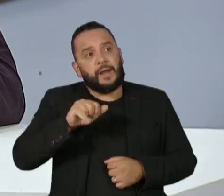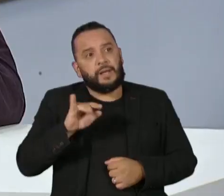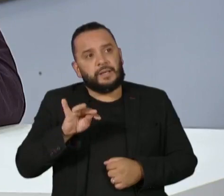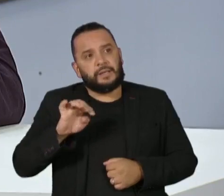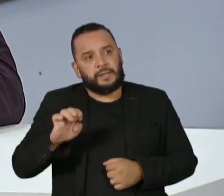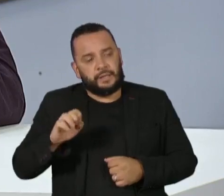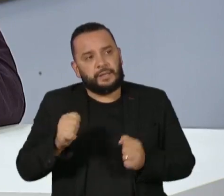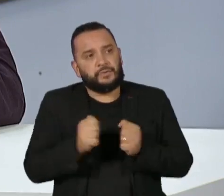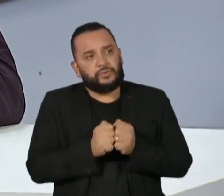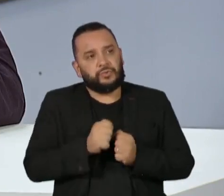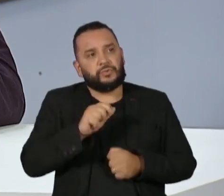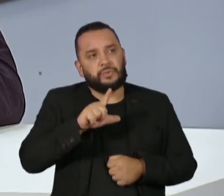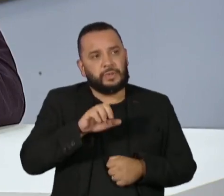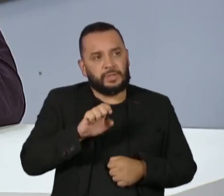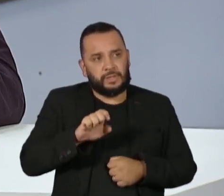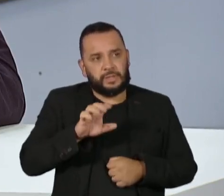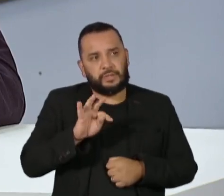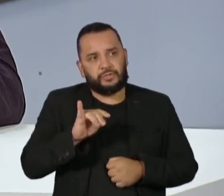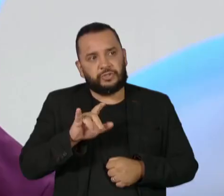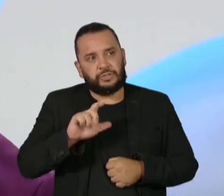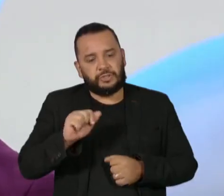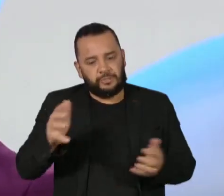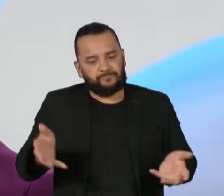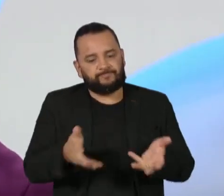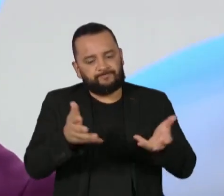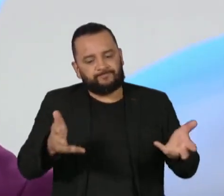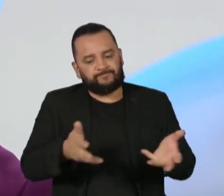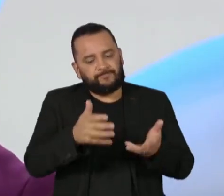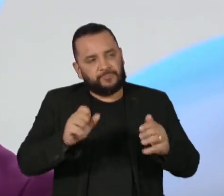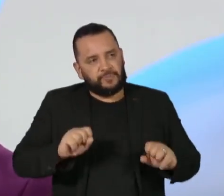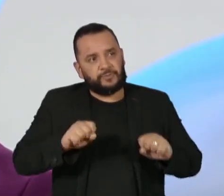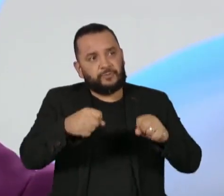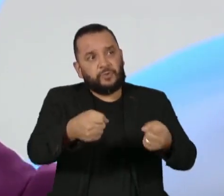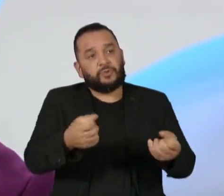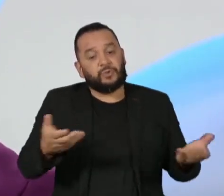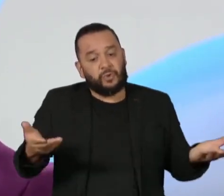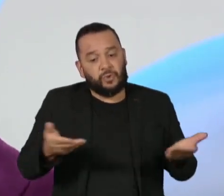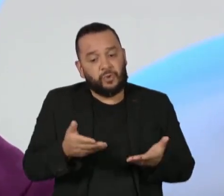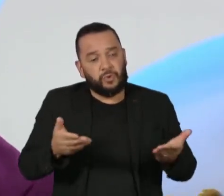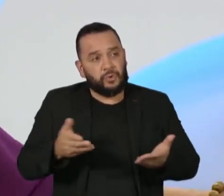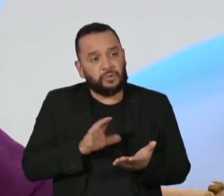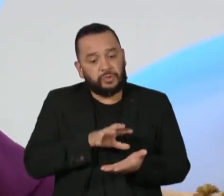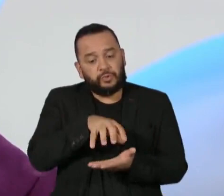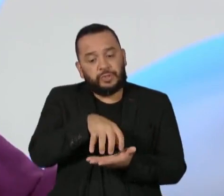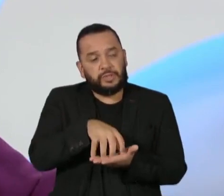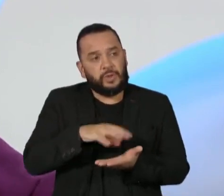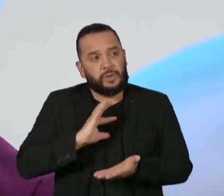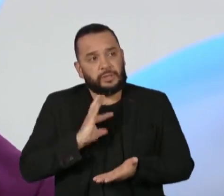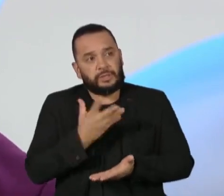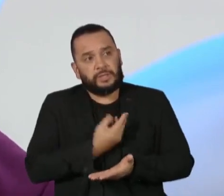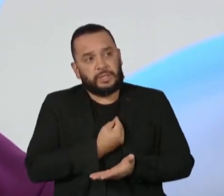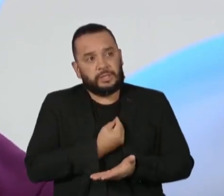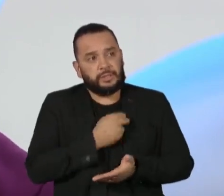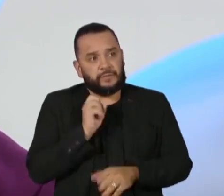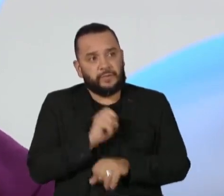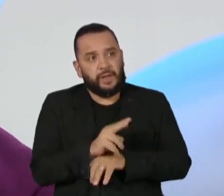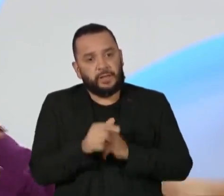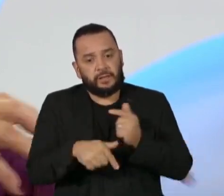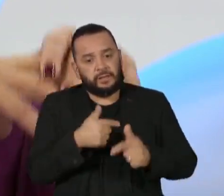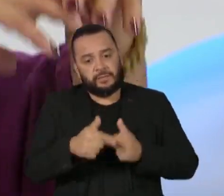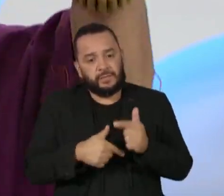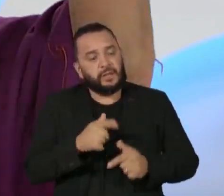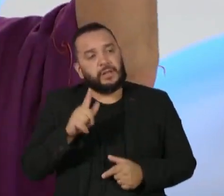nesse esforço e hoje transempregos é uma história de sucesso.